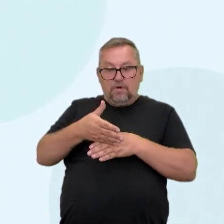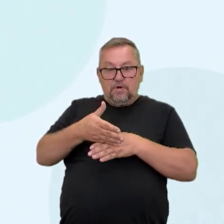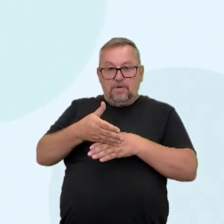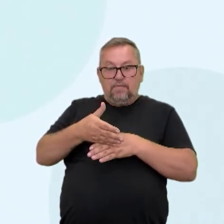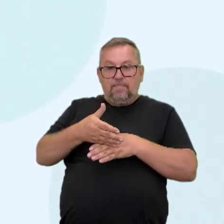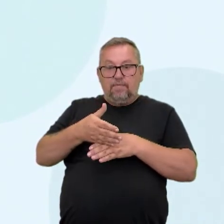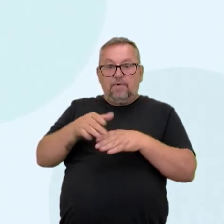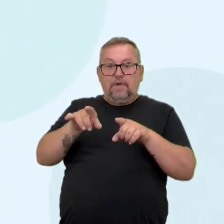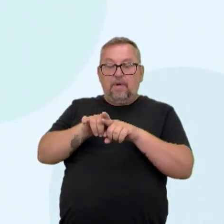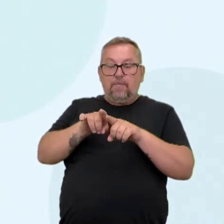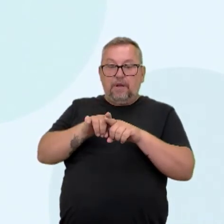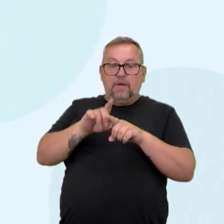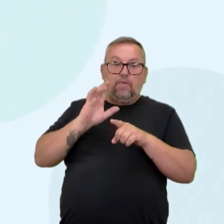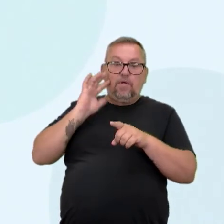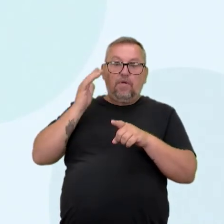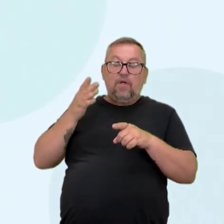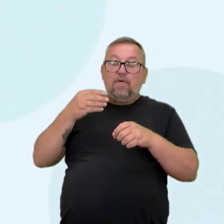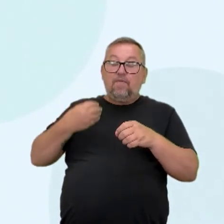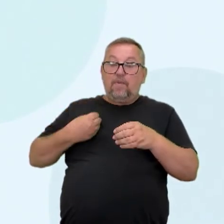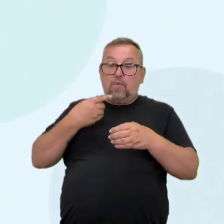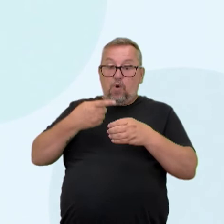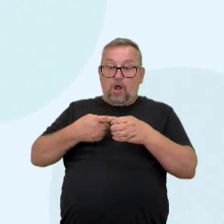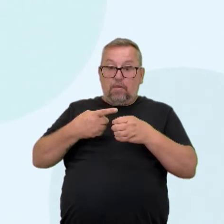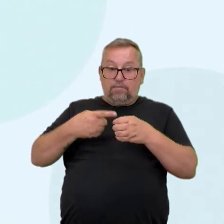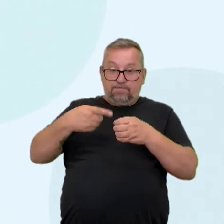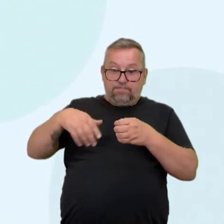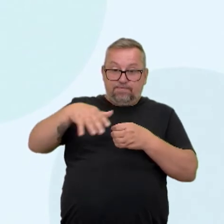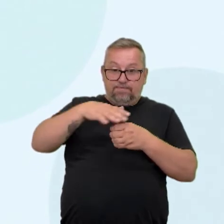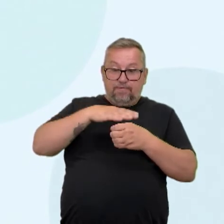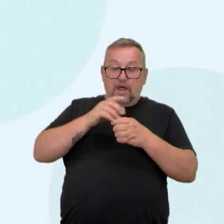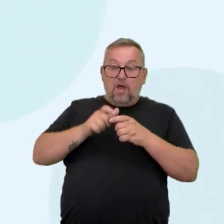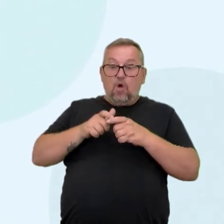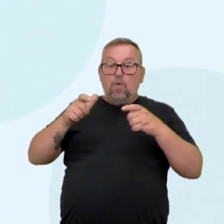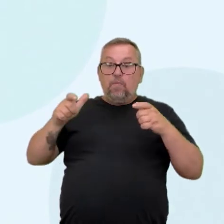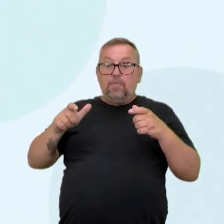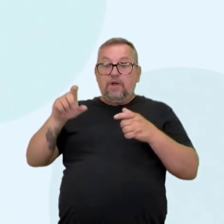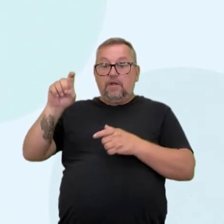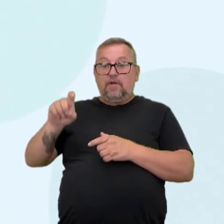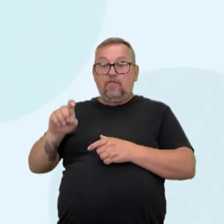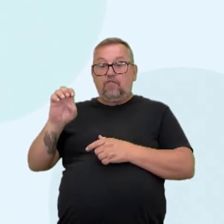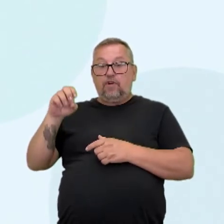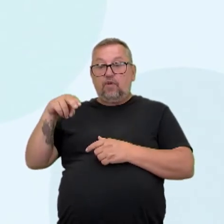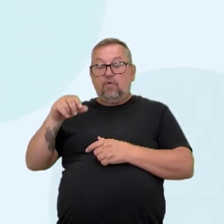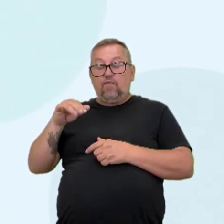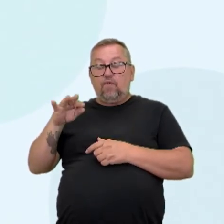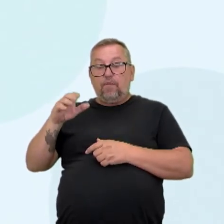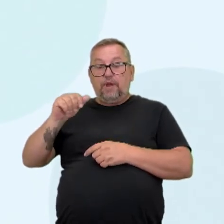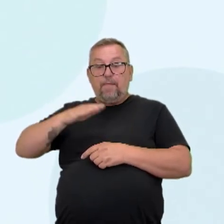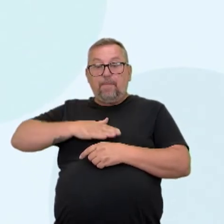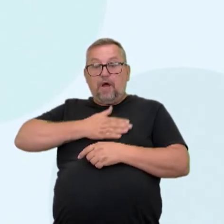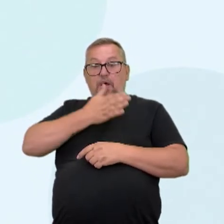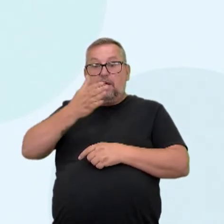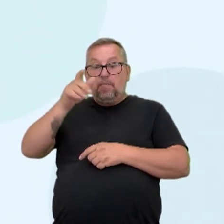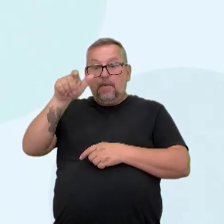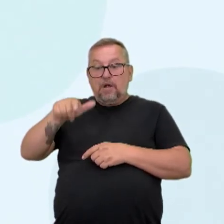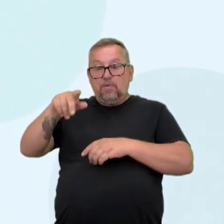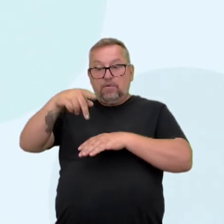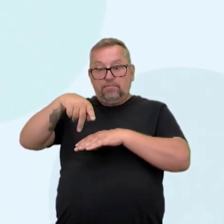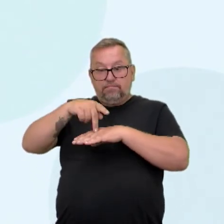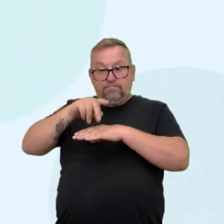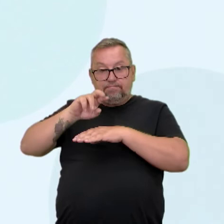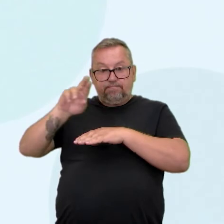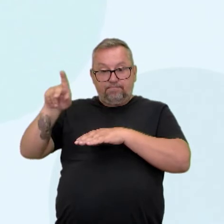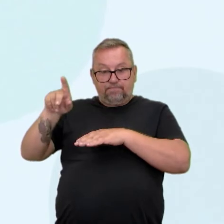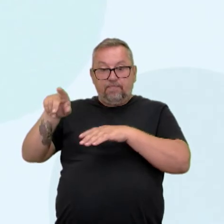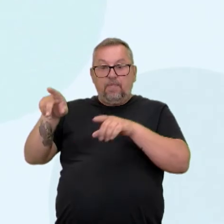Essa regionalização amplia a xenofobia e também a desagregação